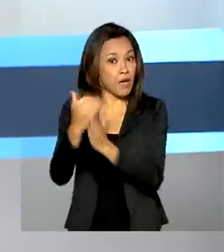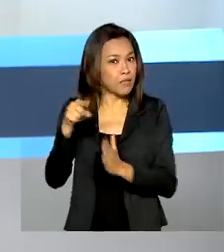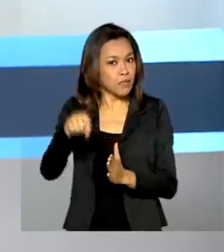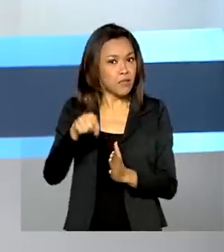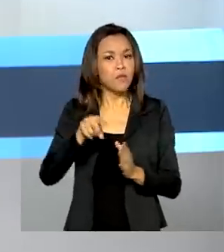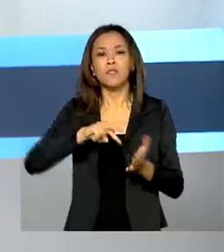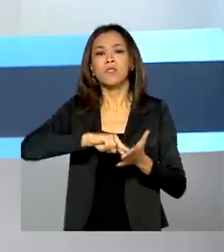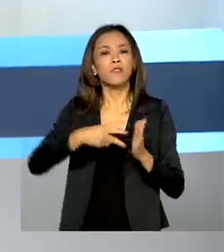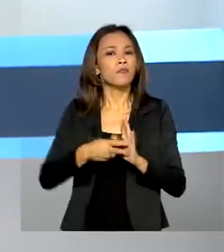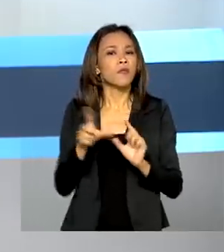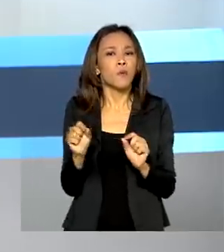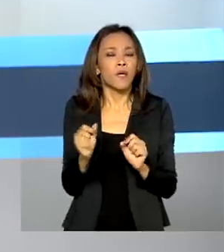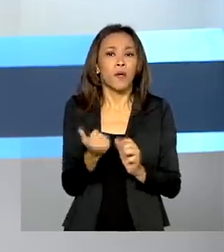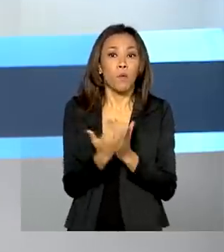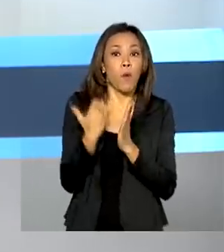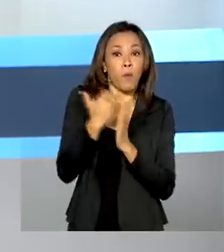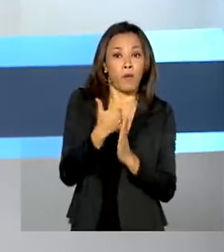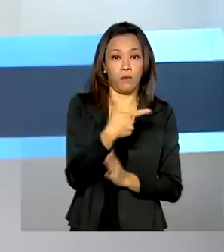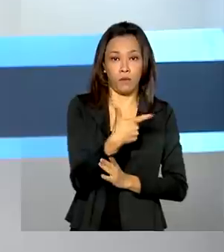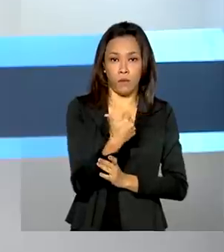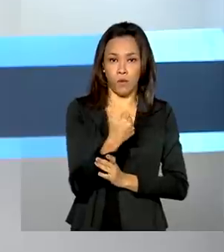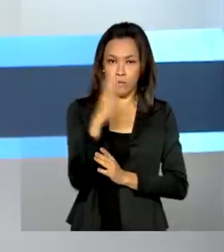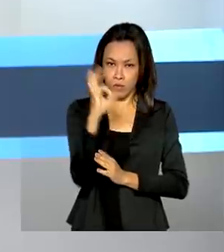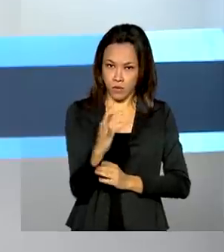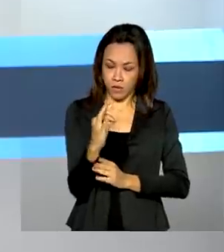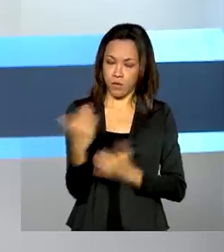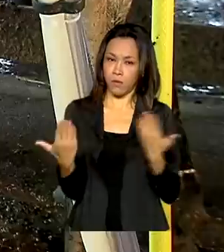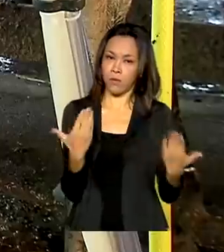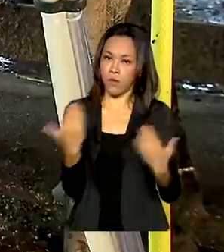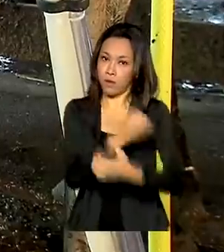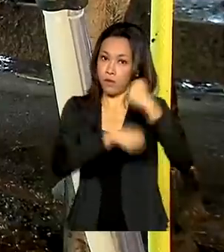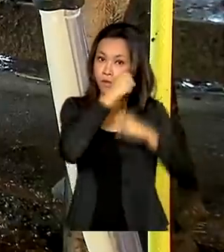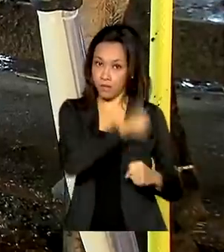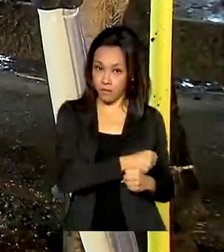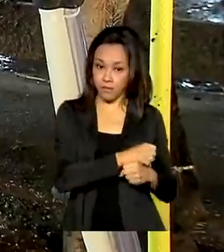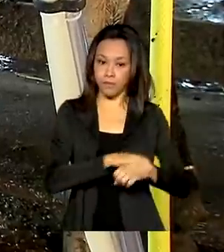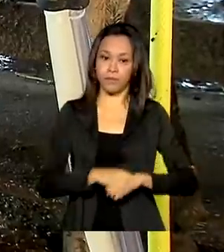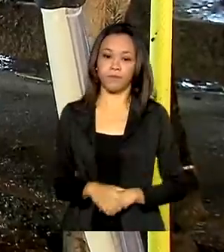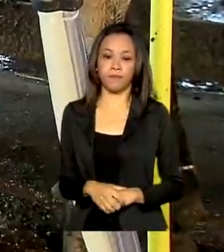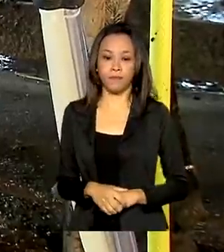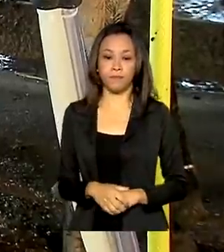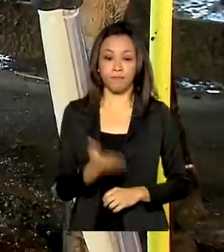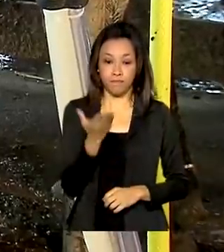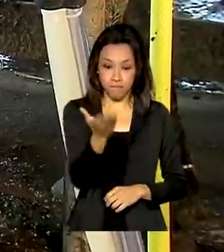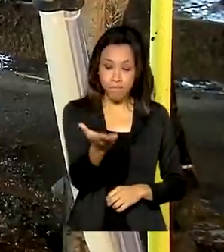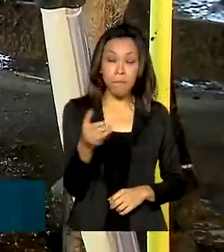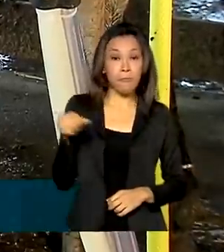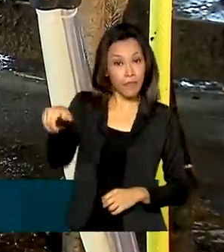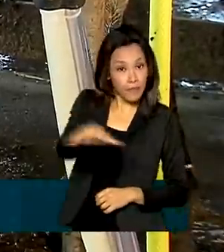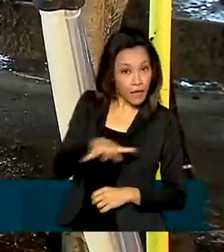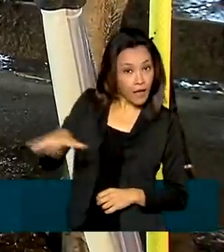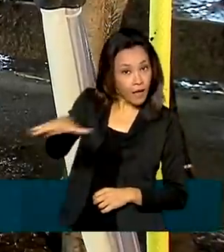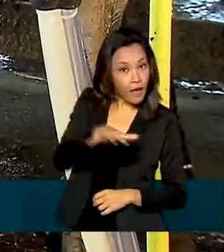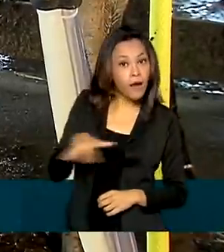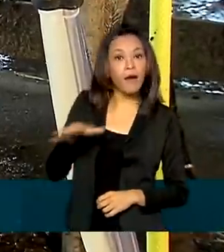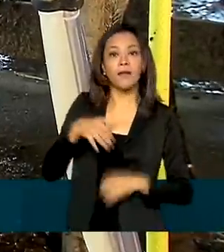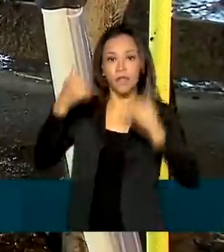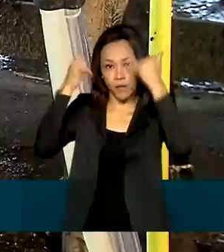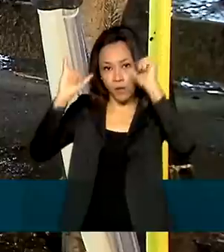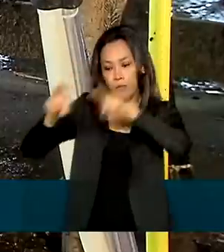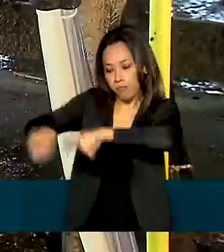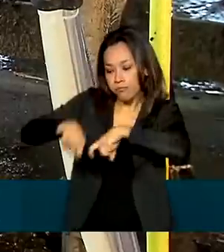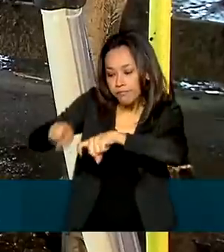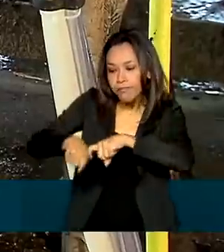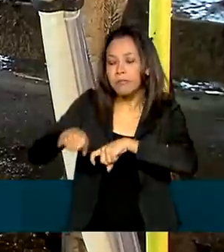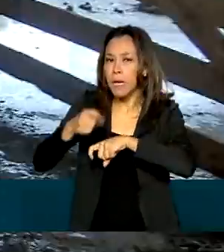acréscimo de quase 12% em relação ao ano passado. A previsão para o setor agropecuário neste ano